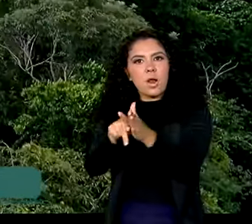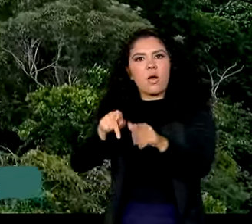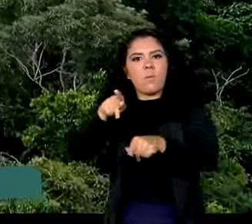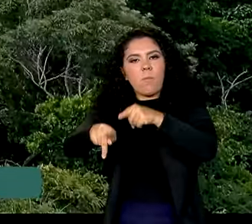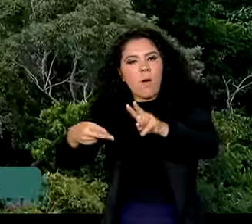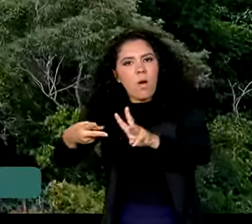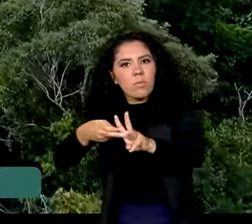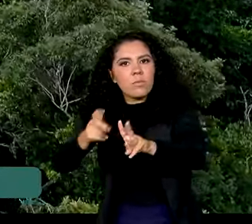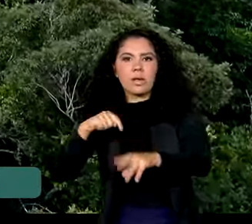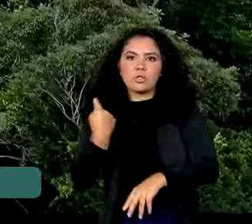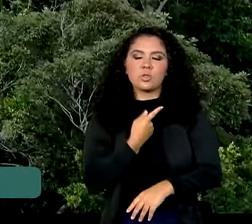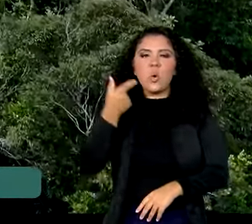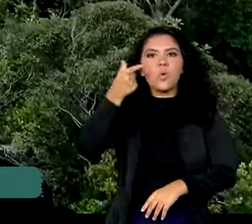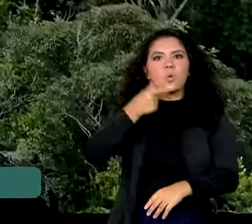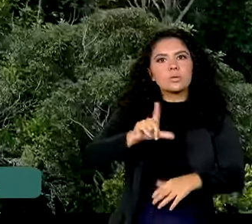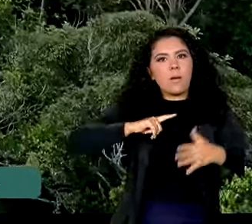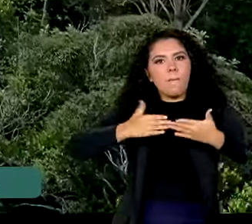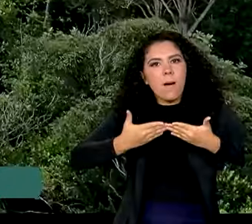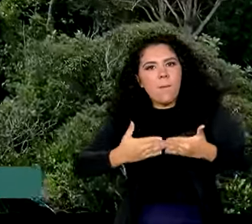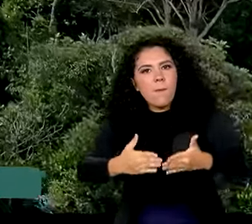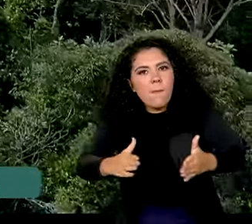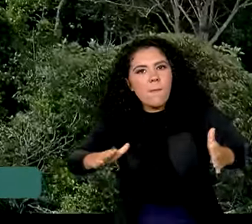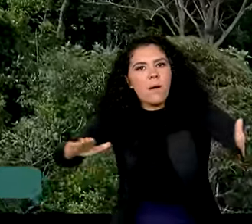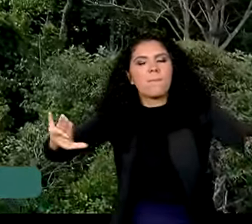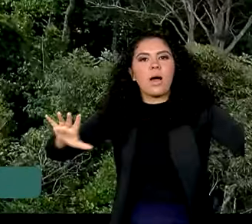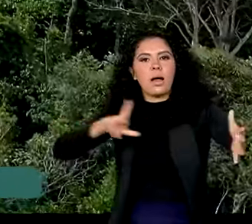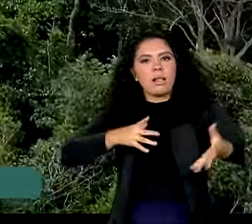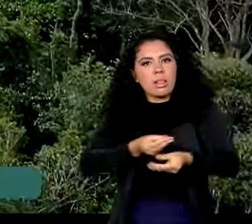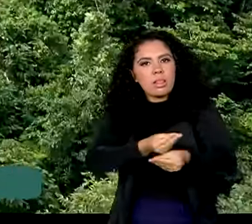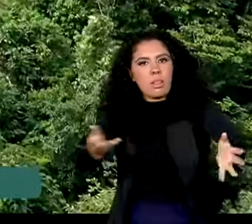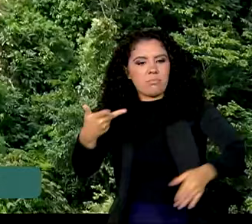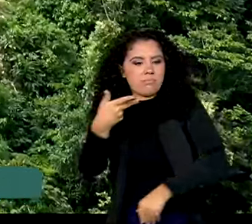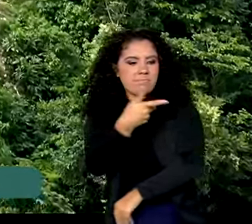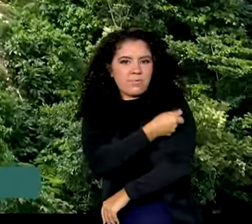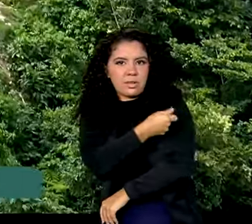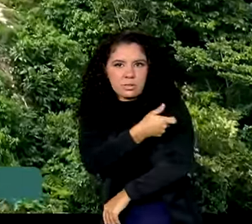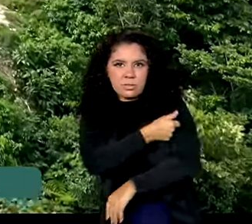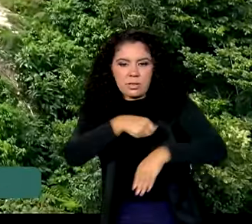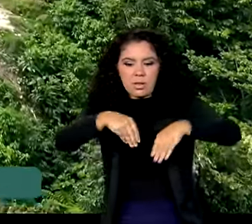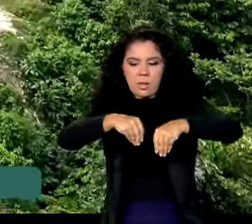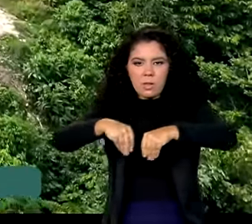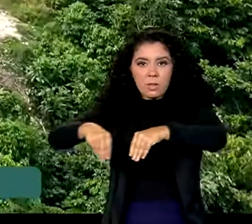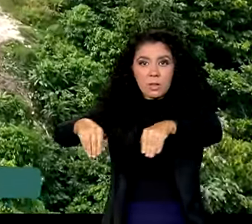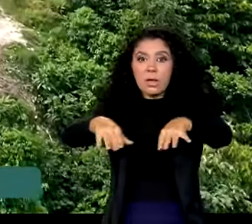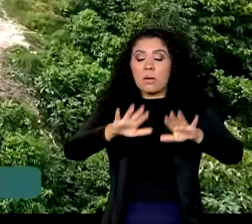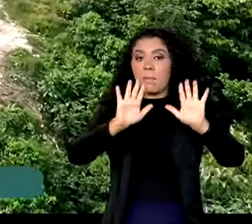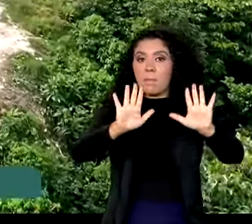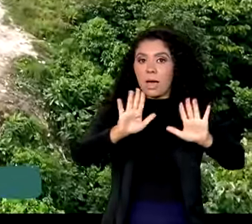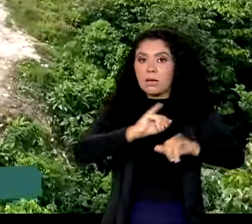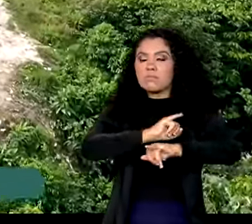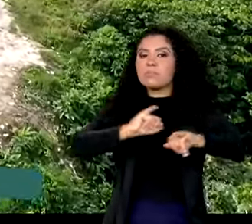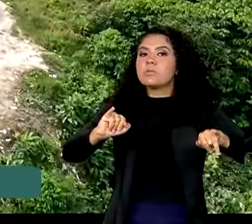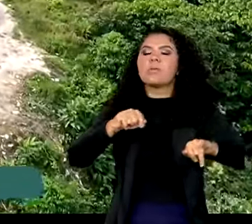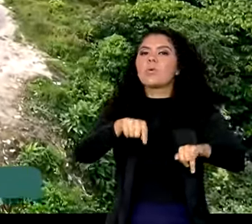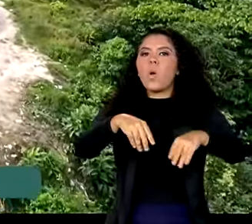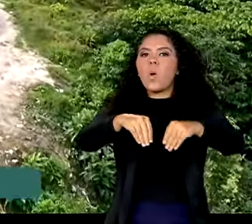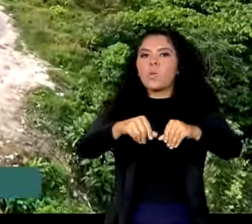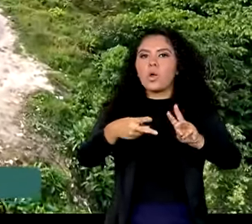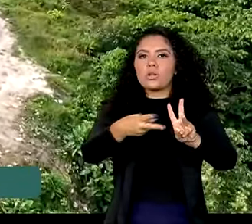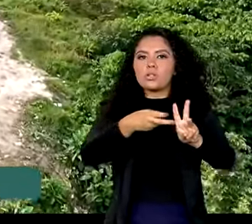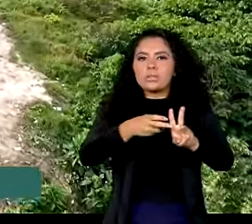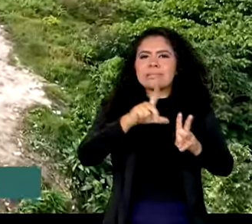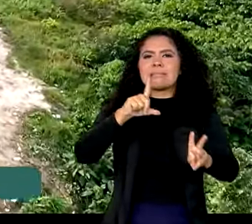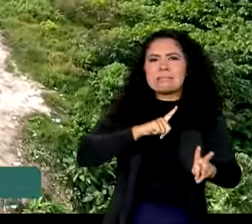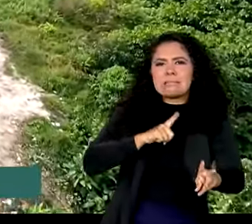consiga ampliar cada vez mais a nossa cobertura de vacinação nos territórios. Lembrando que os territórios indígenas, muitos deles encontram